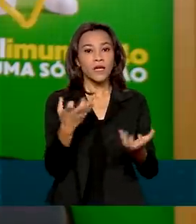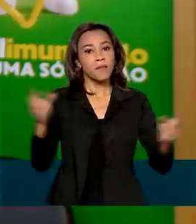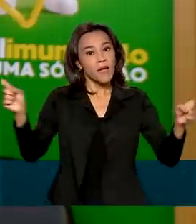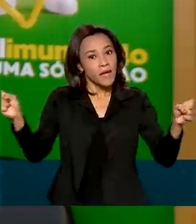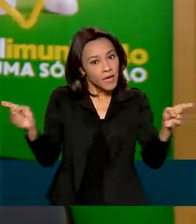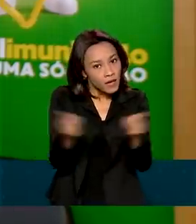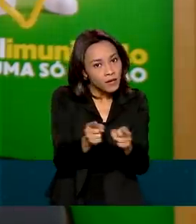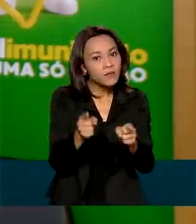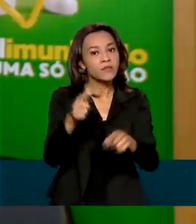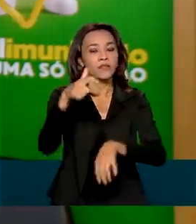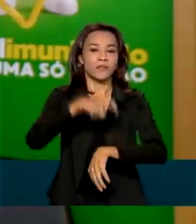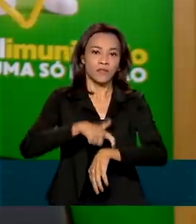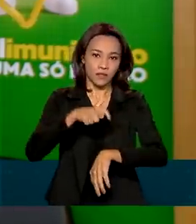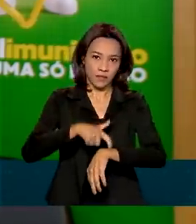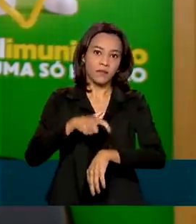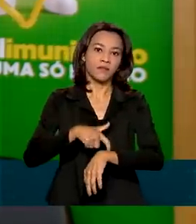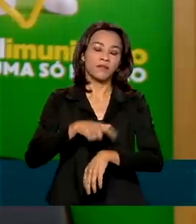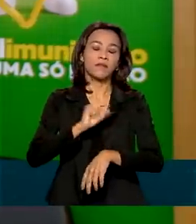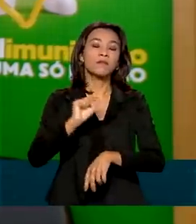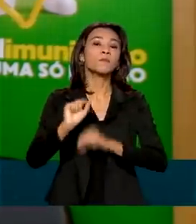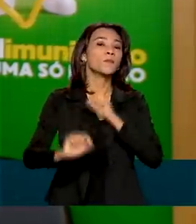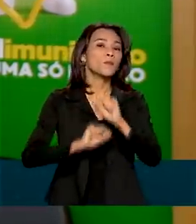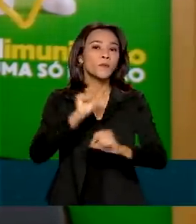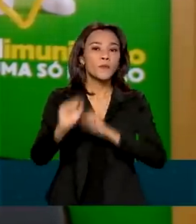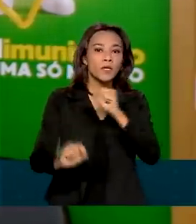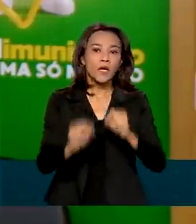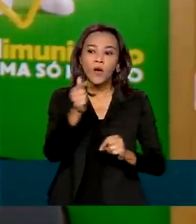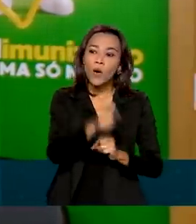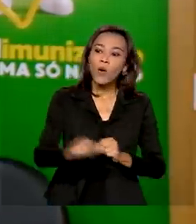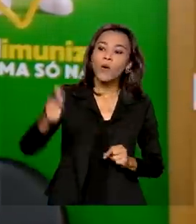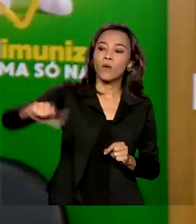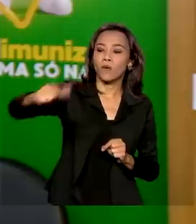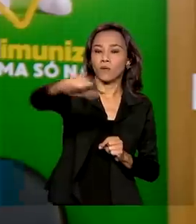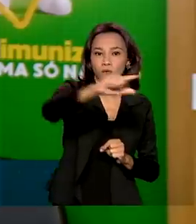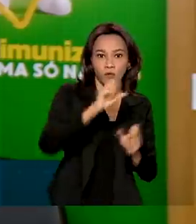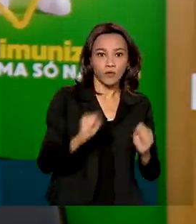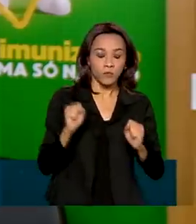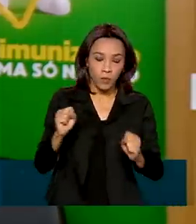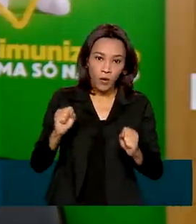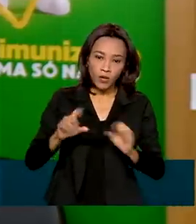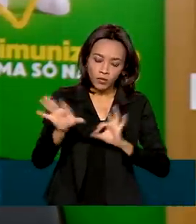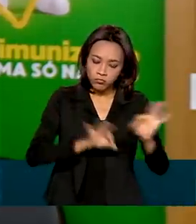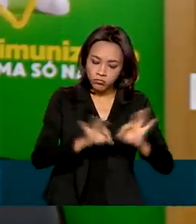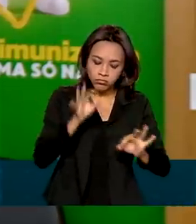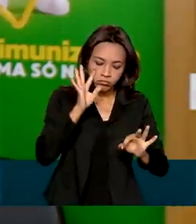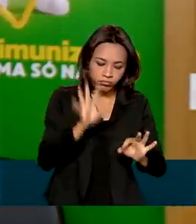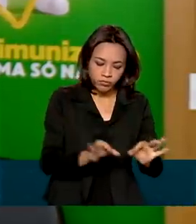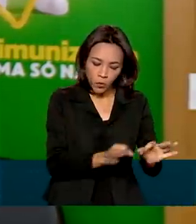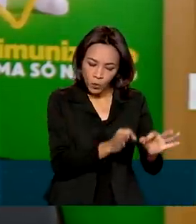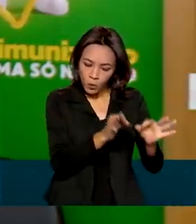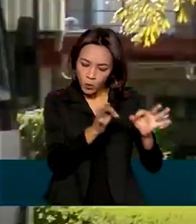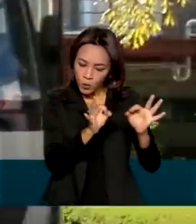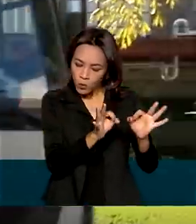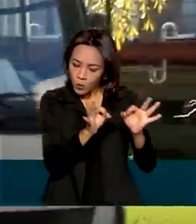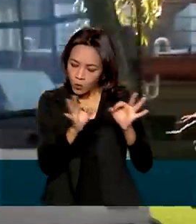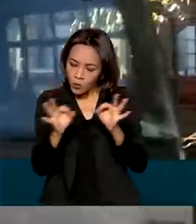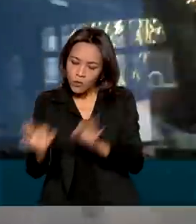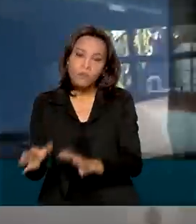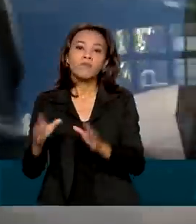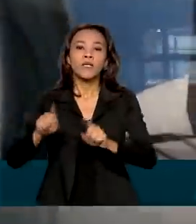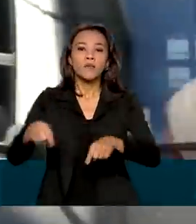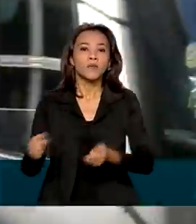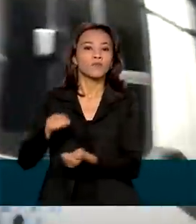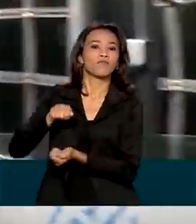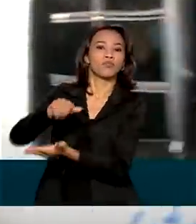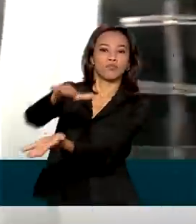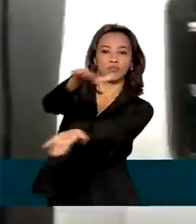que é o prazo mínimo suficiente para que outros órgãos possam proceder às suas inspeções, vistorias, os seus aclaramentos. Até a